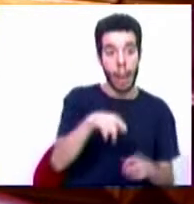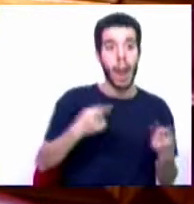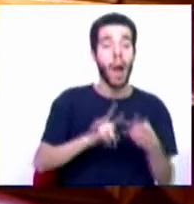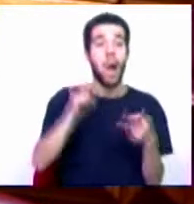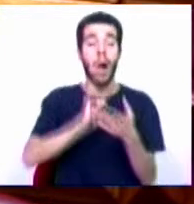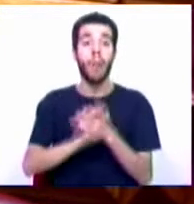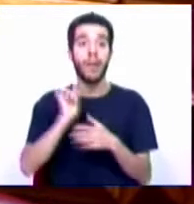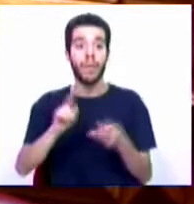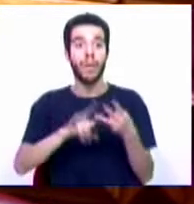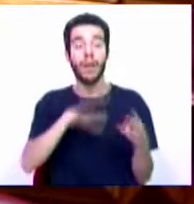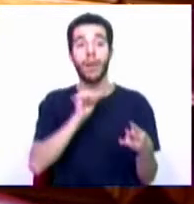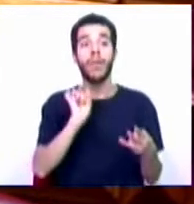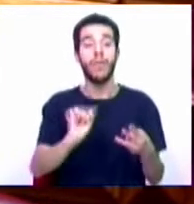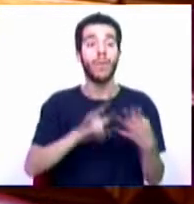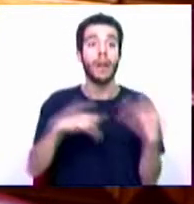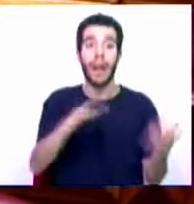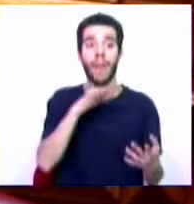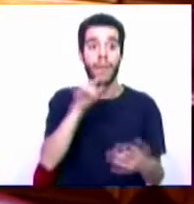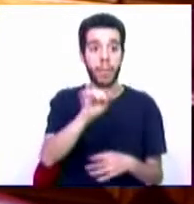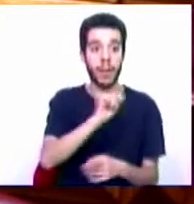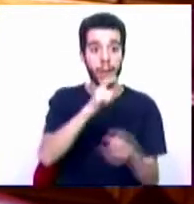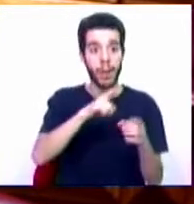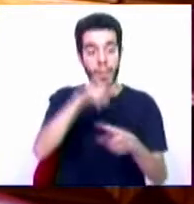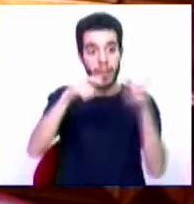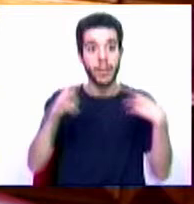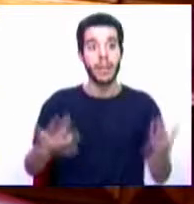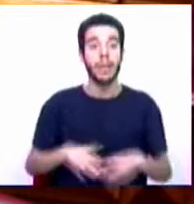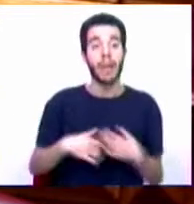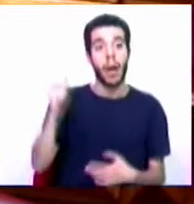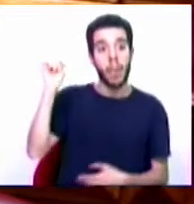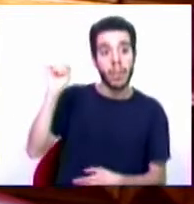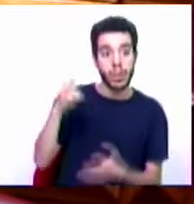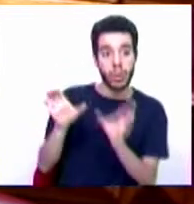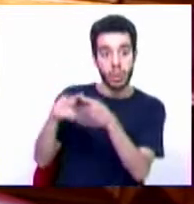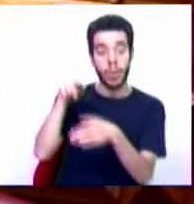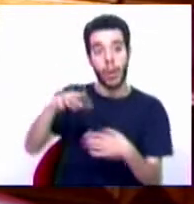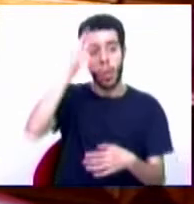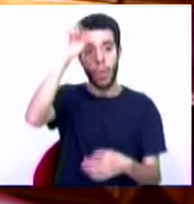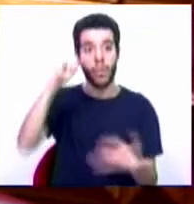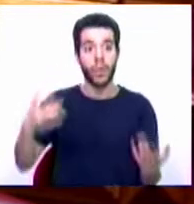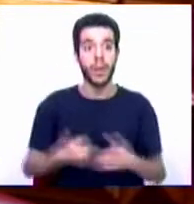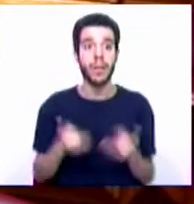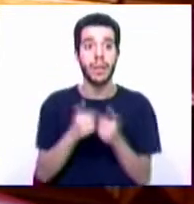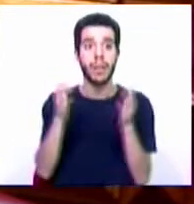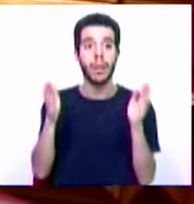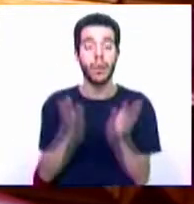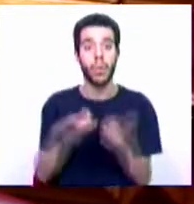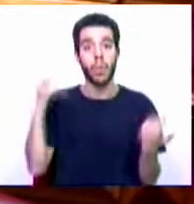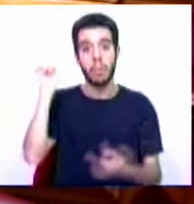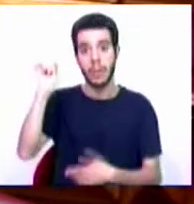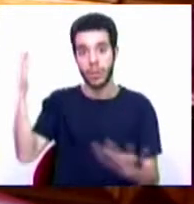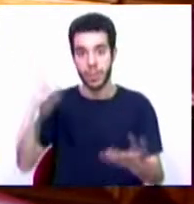seu filho Rafael, à restante família, à bancada do Partido Socialista, do Governo e também a todo o Partido